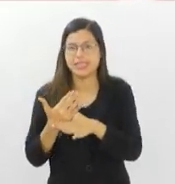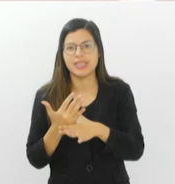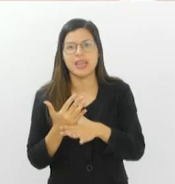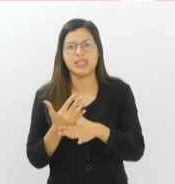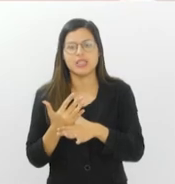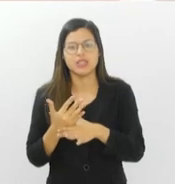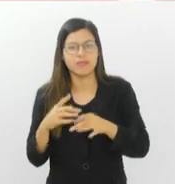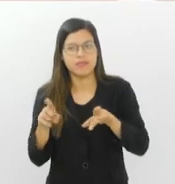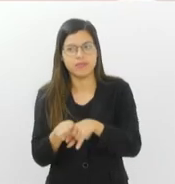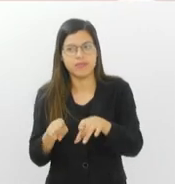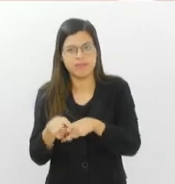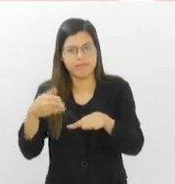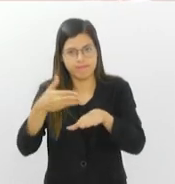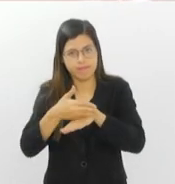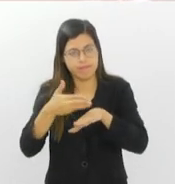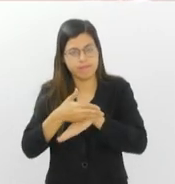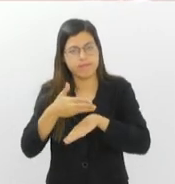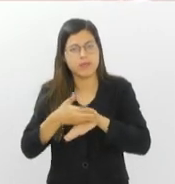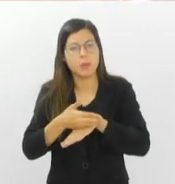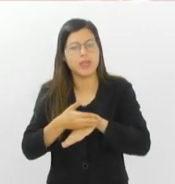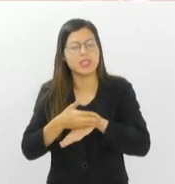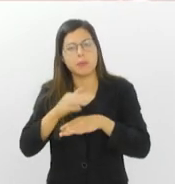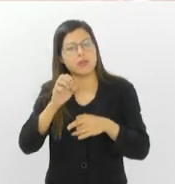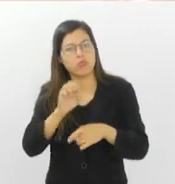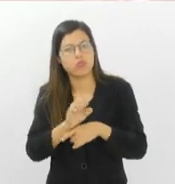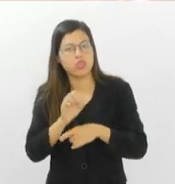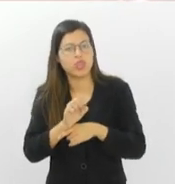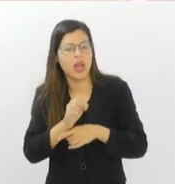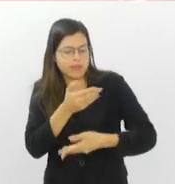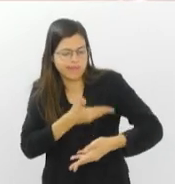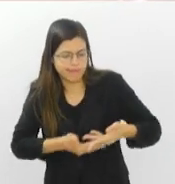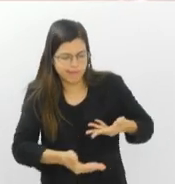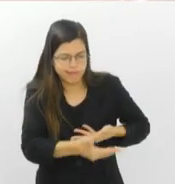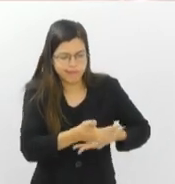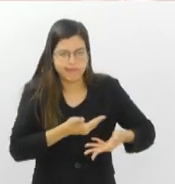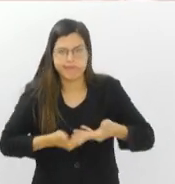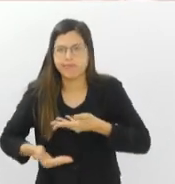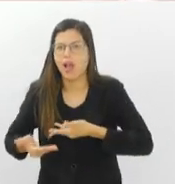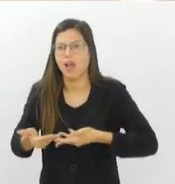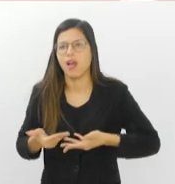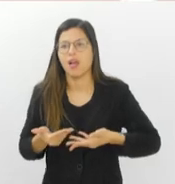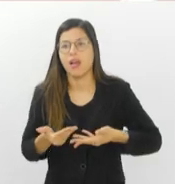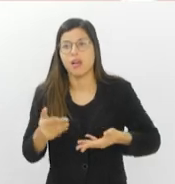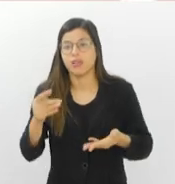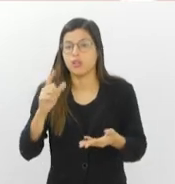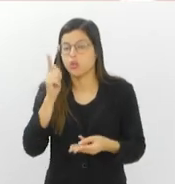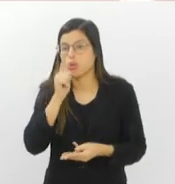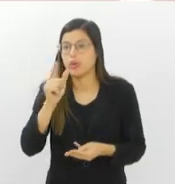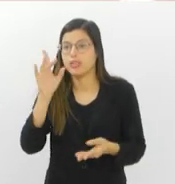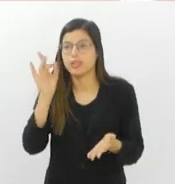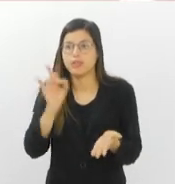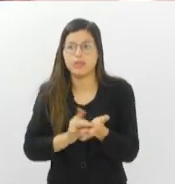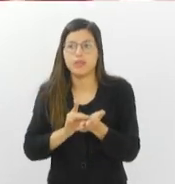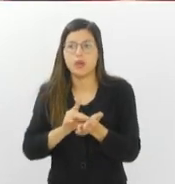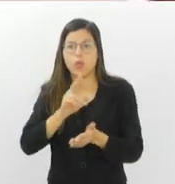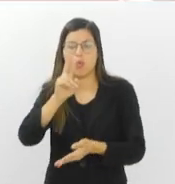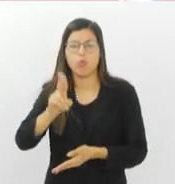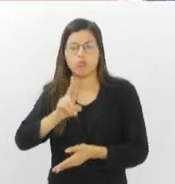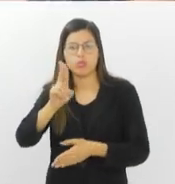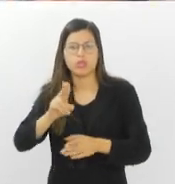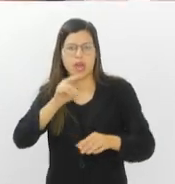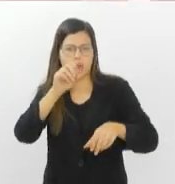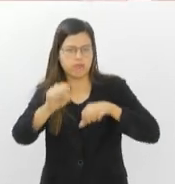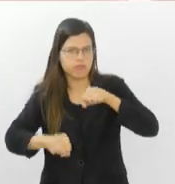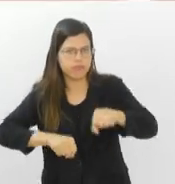participação principal do Estado, conversem, né? Para que a gente, de fato, utilize a bicicleta como modal de